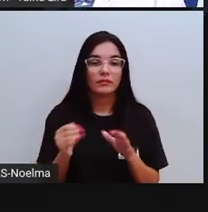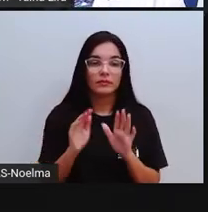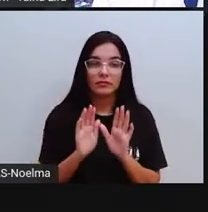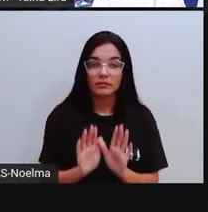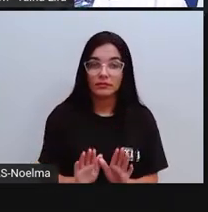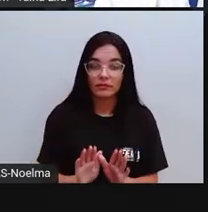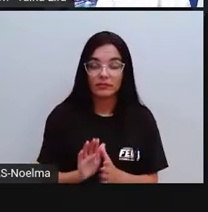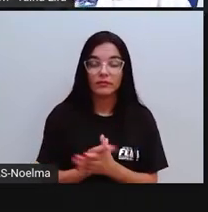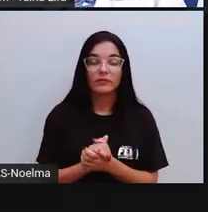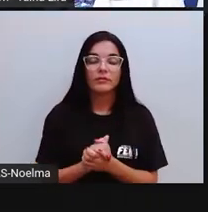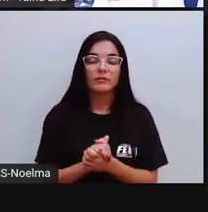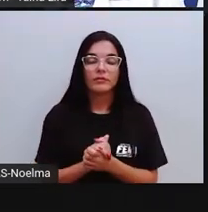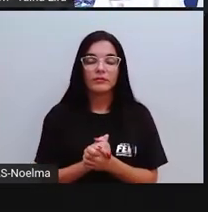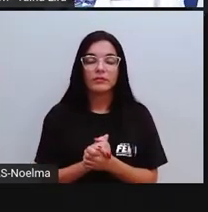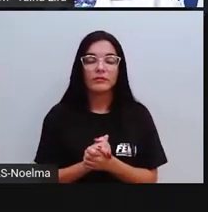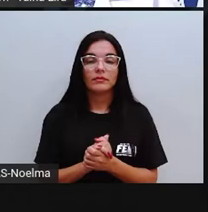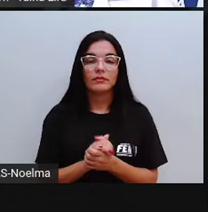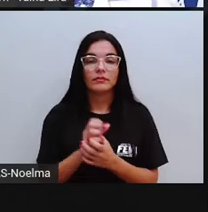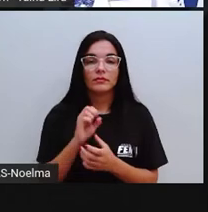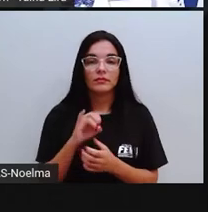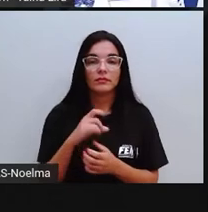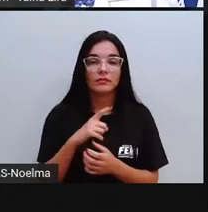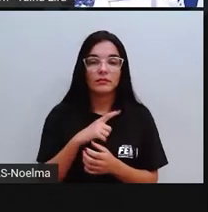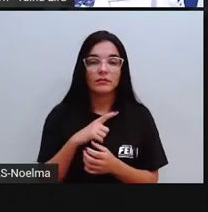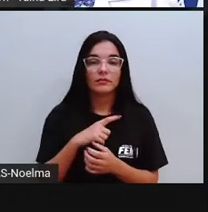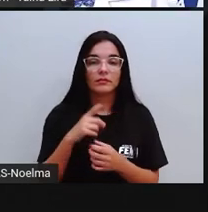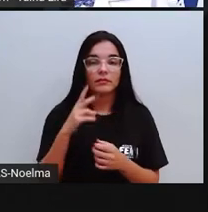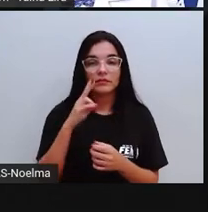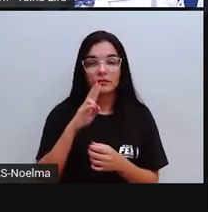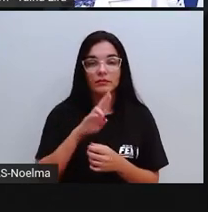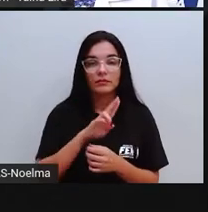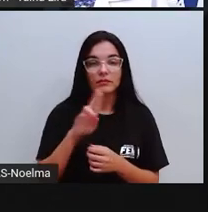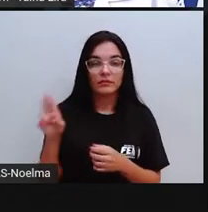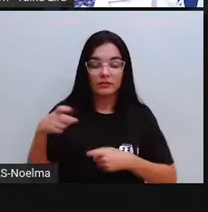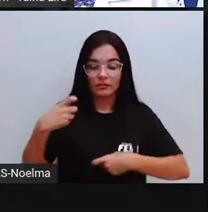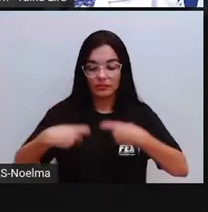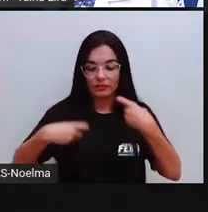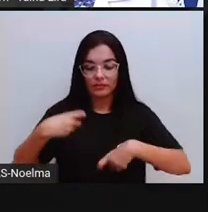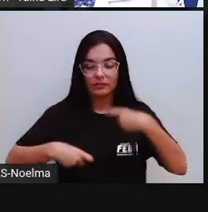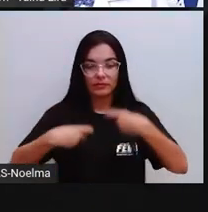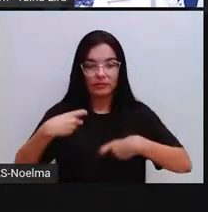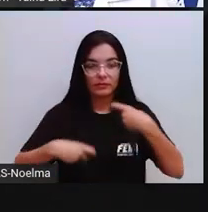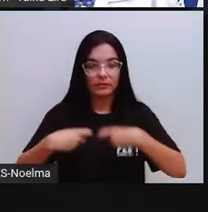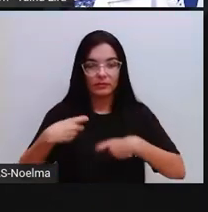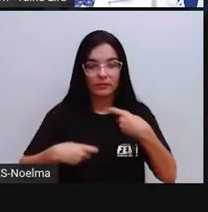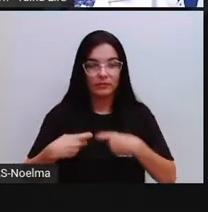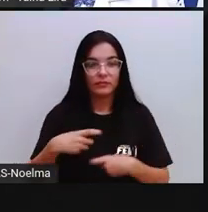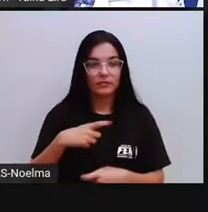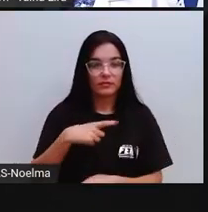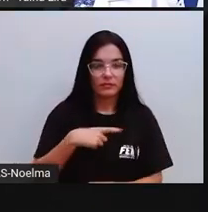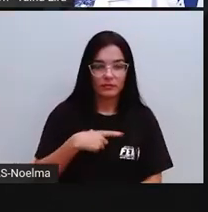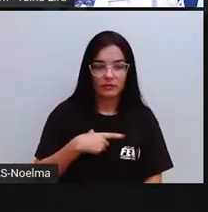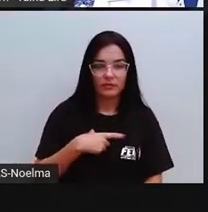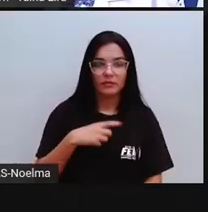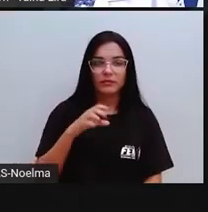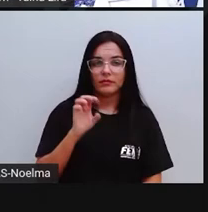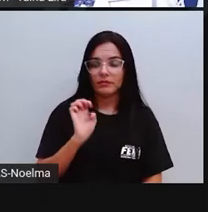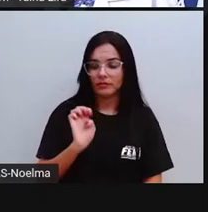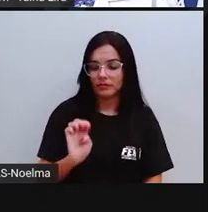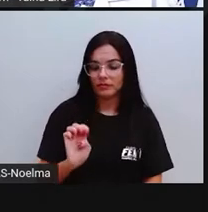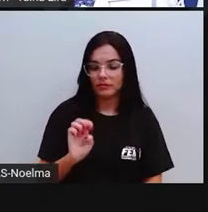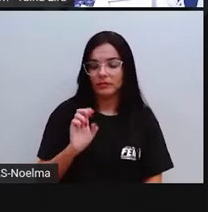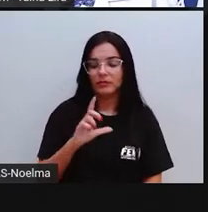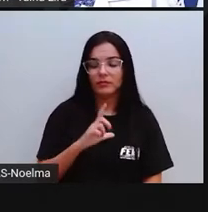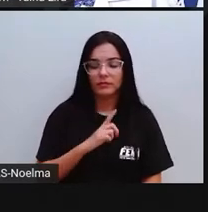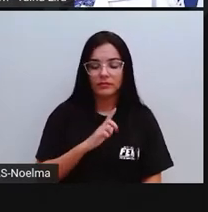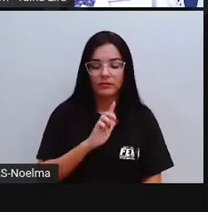agora eu tenho aqui a palavra guerra aqui embaixo, que tem o G, tem o E, mas não tem som, não